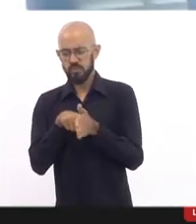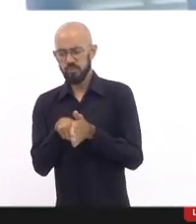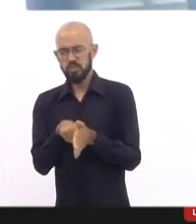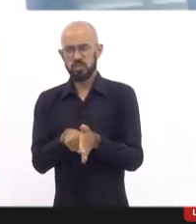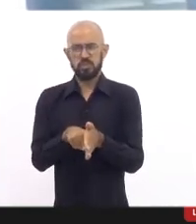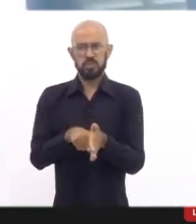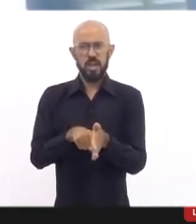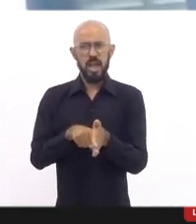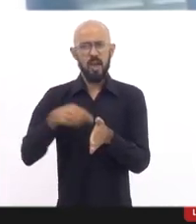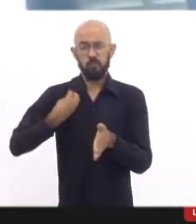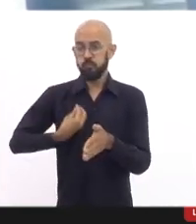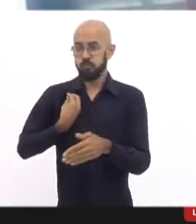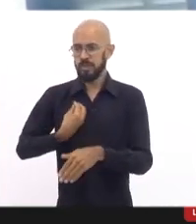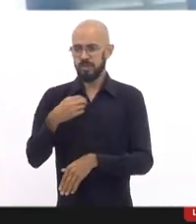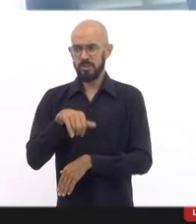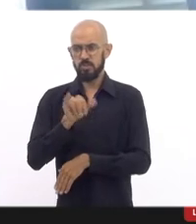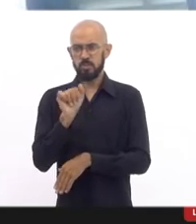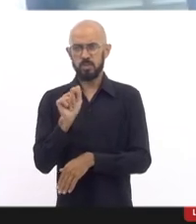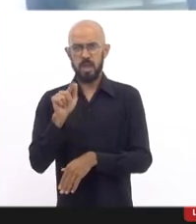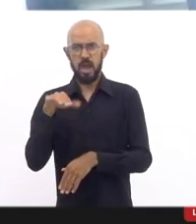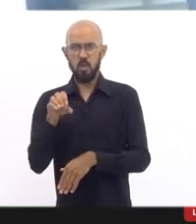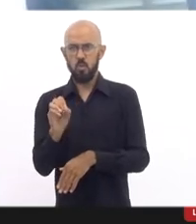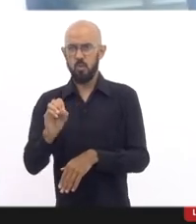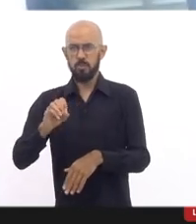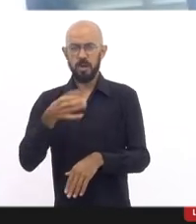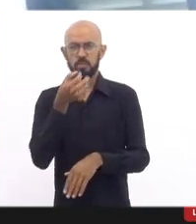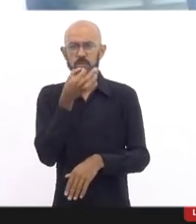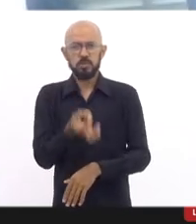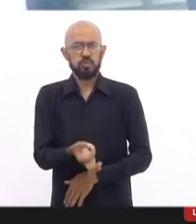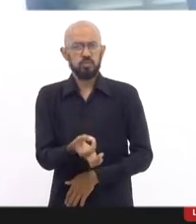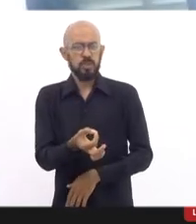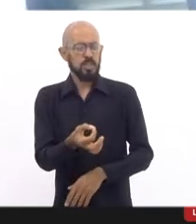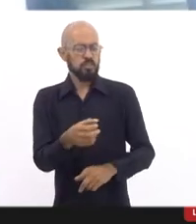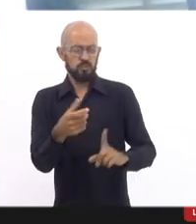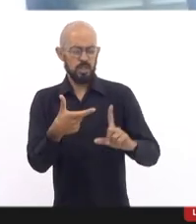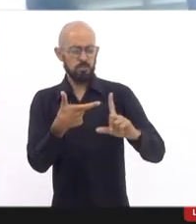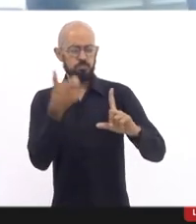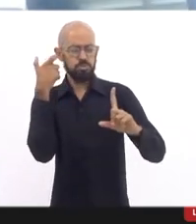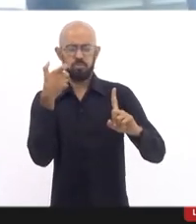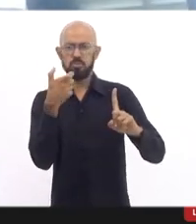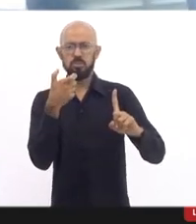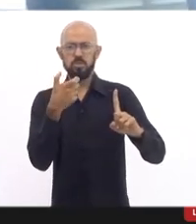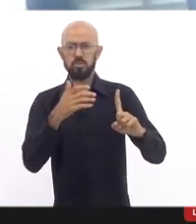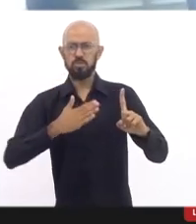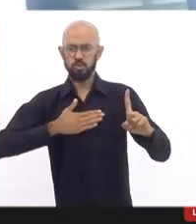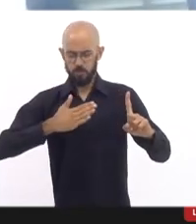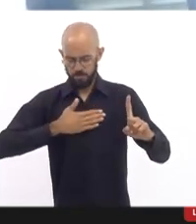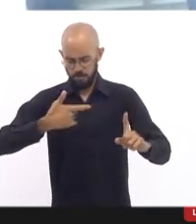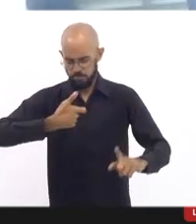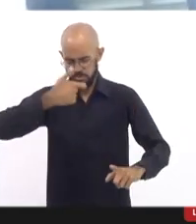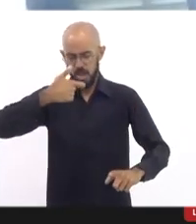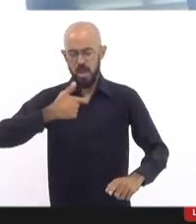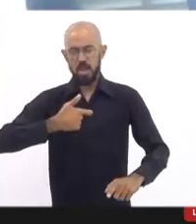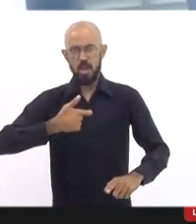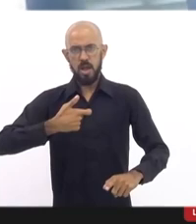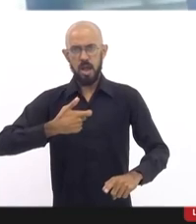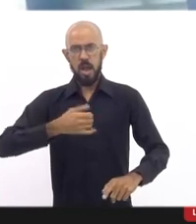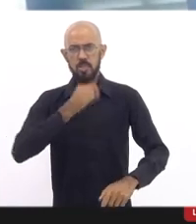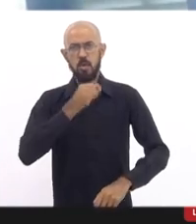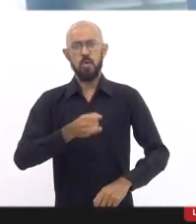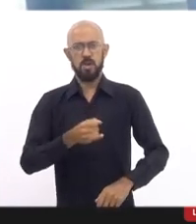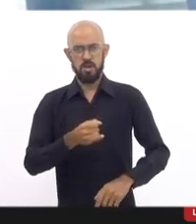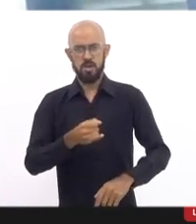Iago para justificar que ele tenha sido assassinado com tiro no peito a troco de nada. Agora,